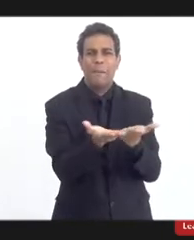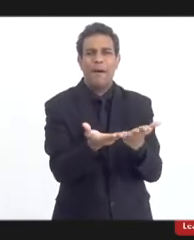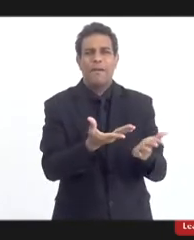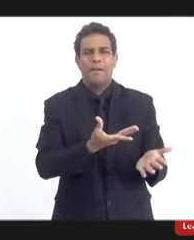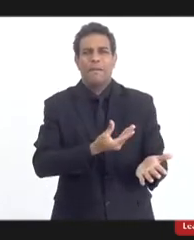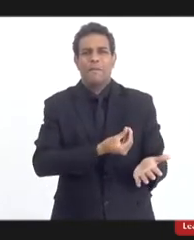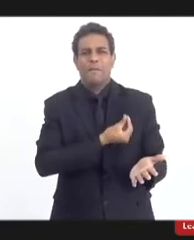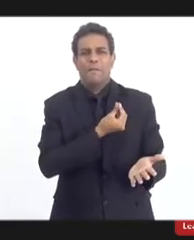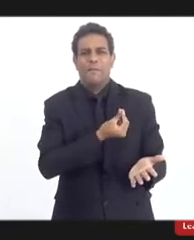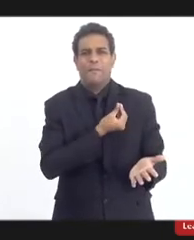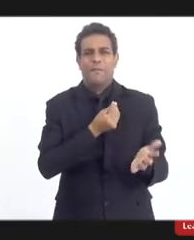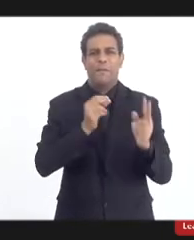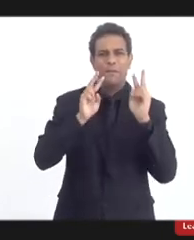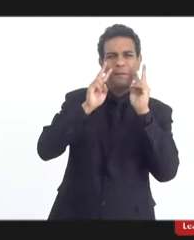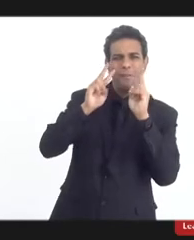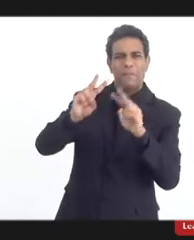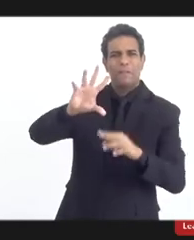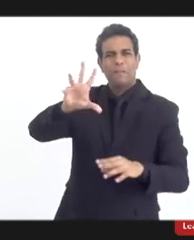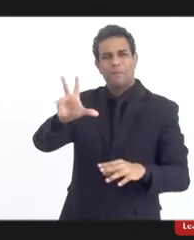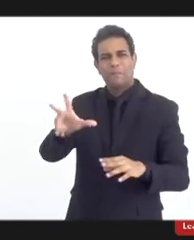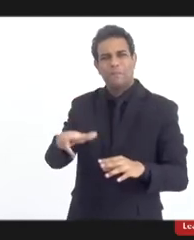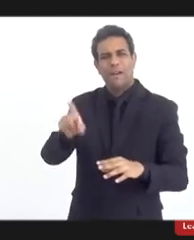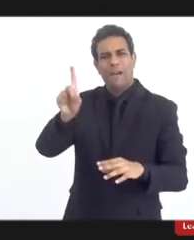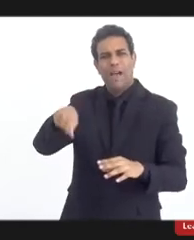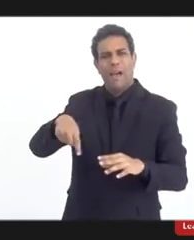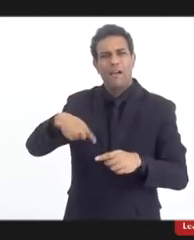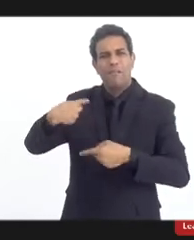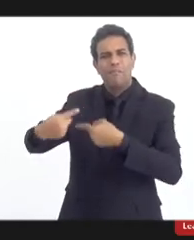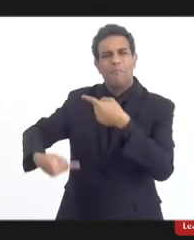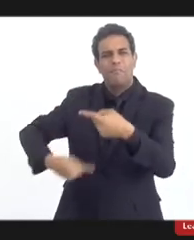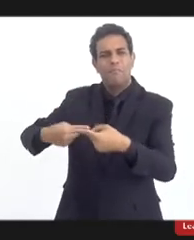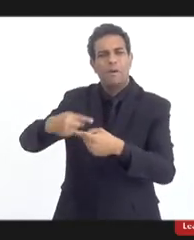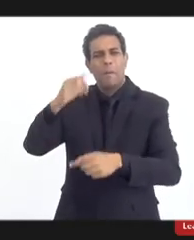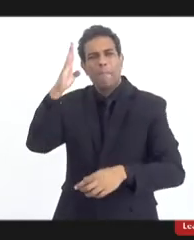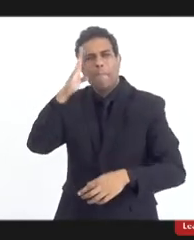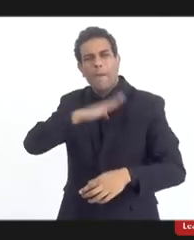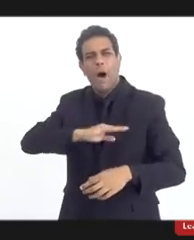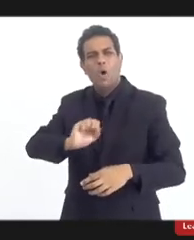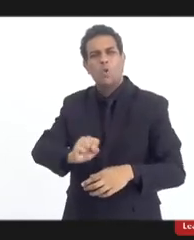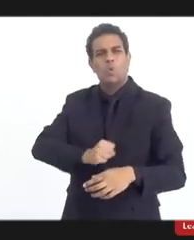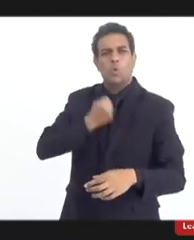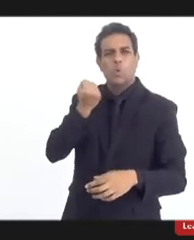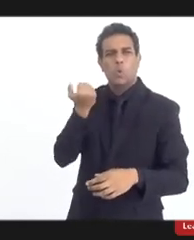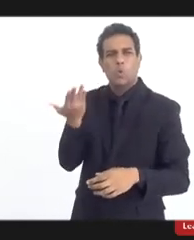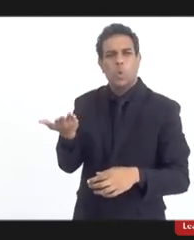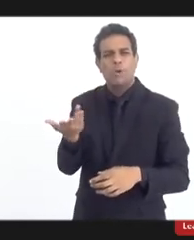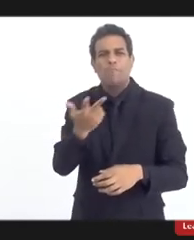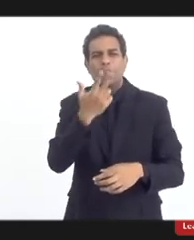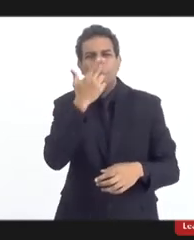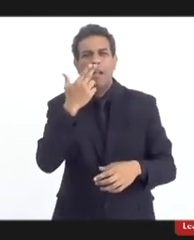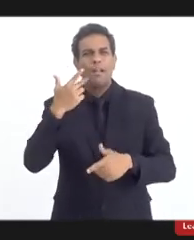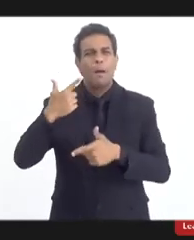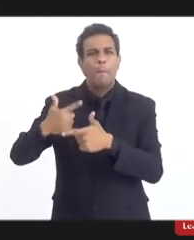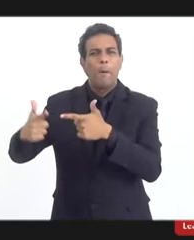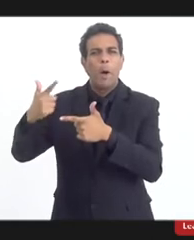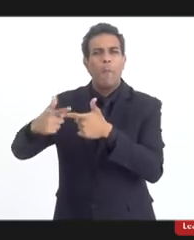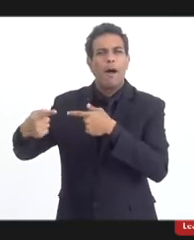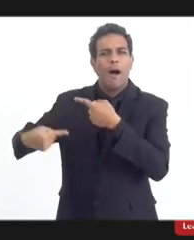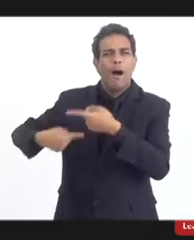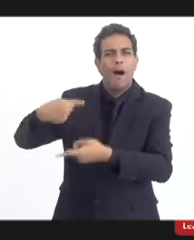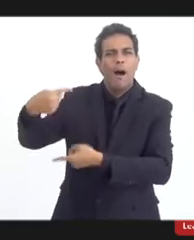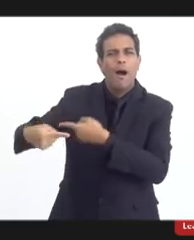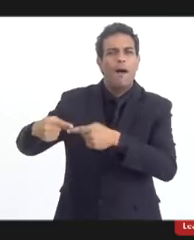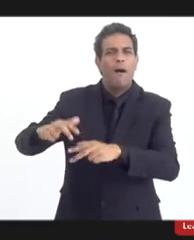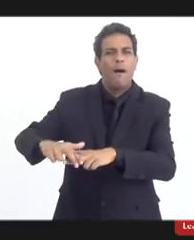africana no Brasil ao mal. não todos os problemas da humanidade se devem às religiões afro